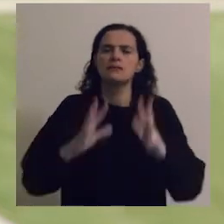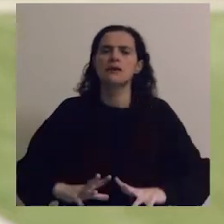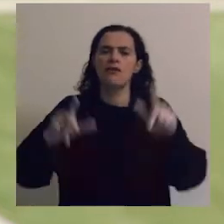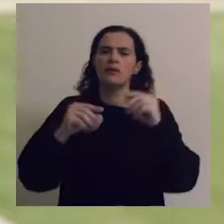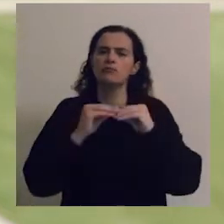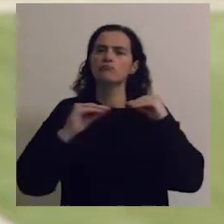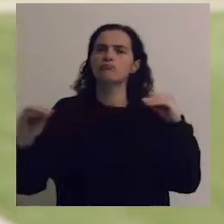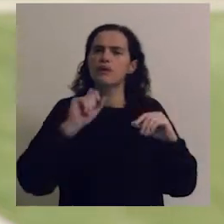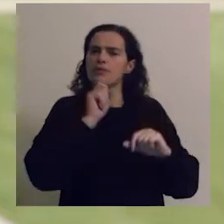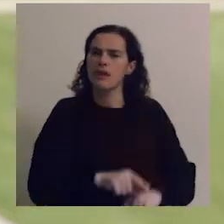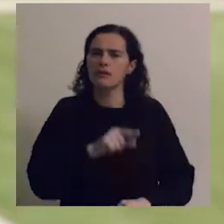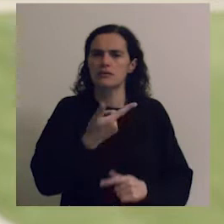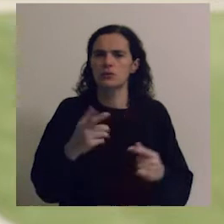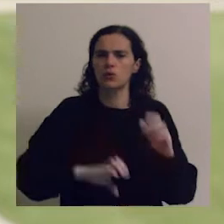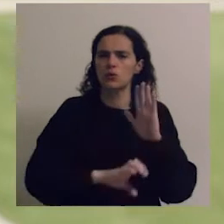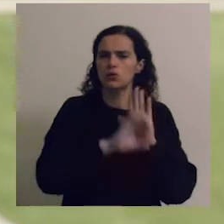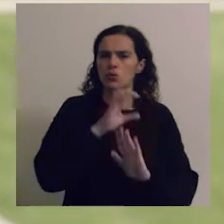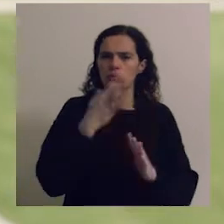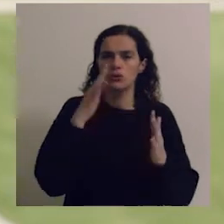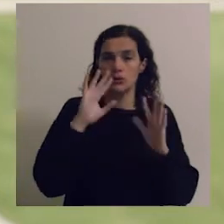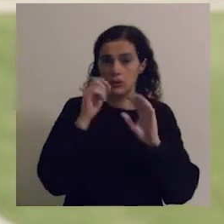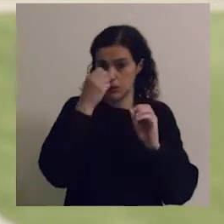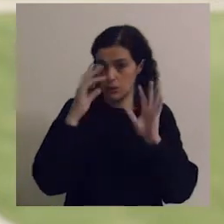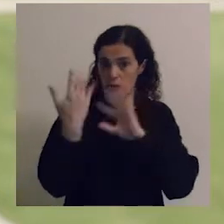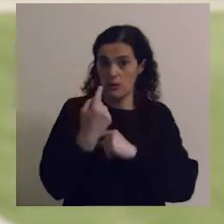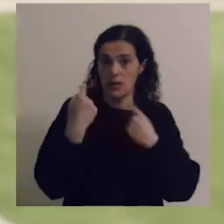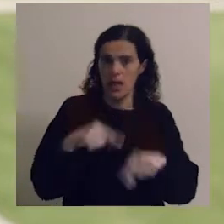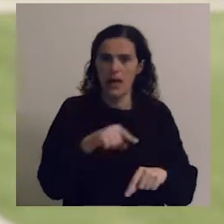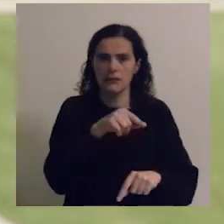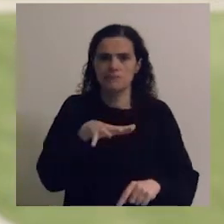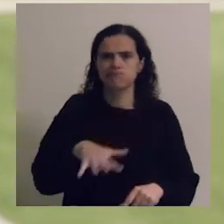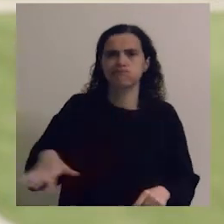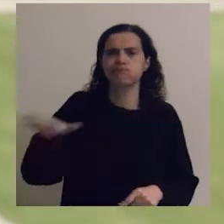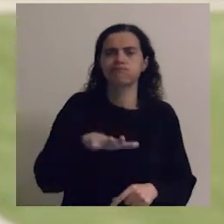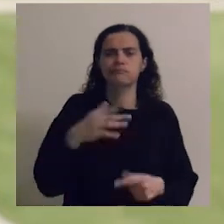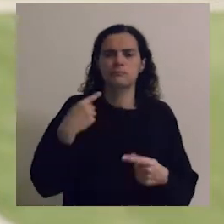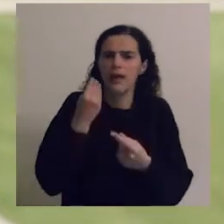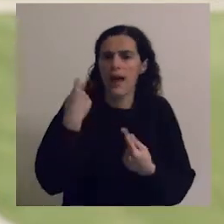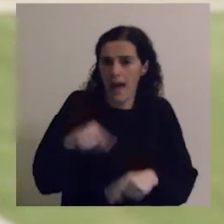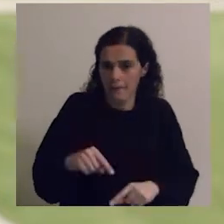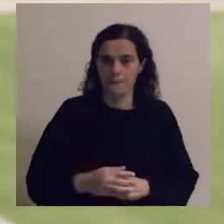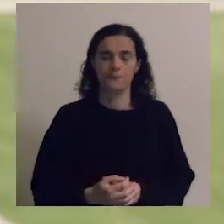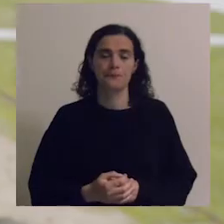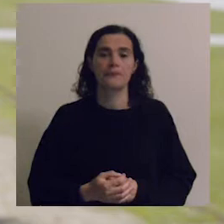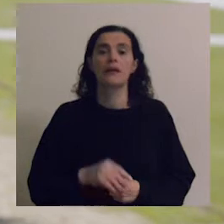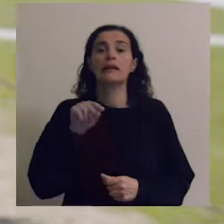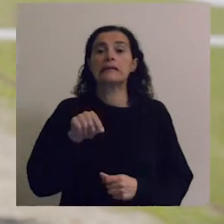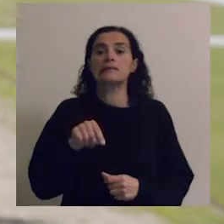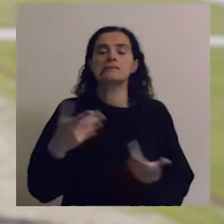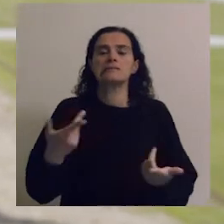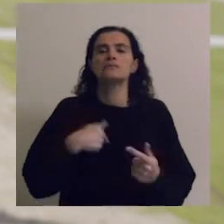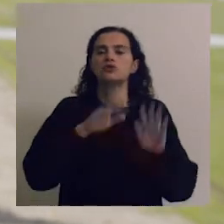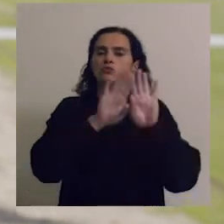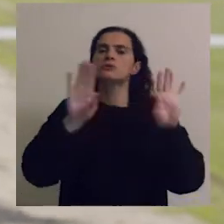um desenvolvimento harmonioso com as condições naturais que estes territórios tipicamente acolhem. Portanto,